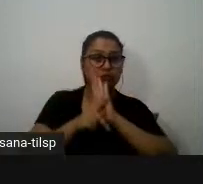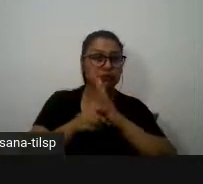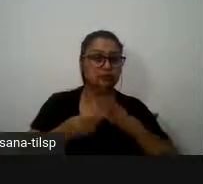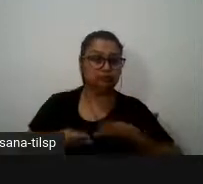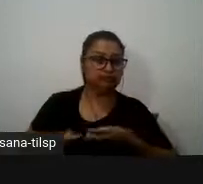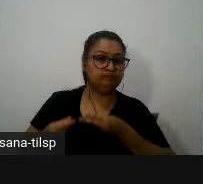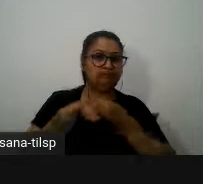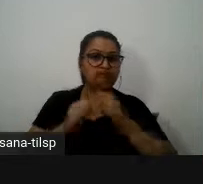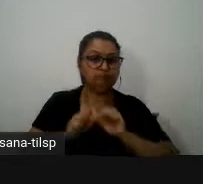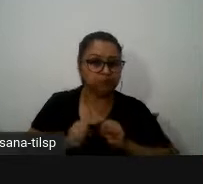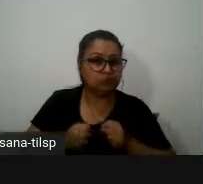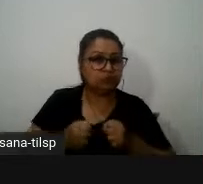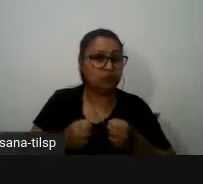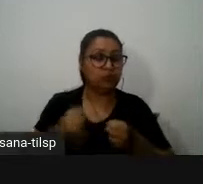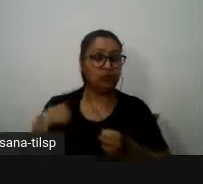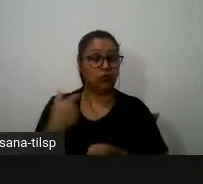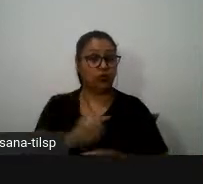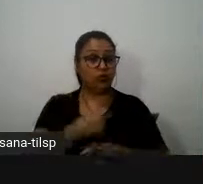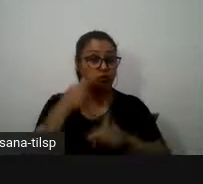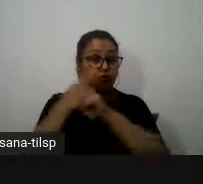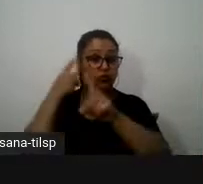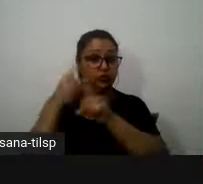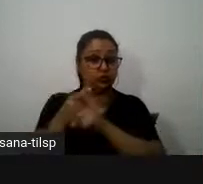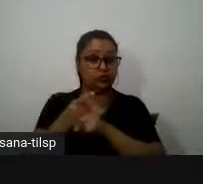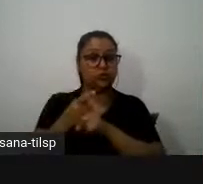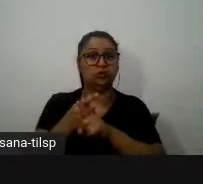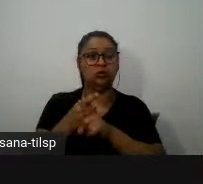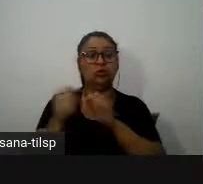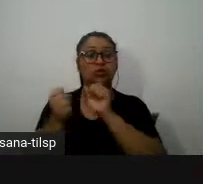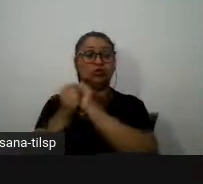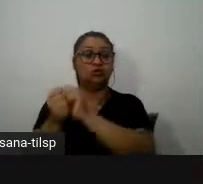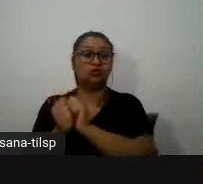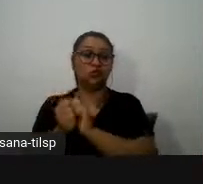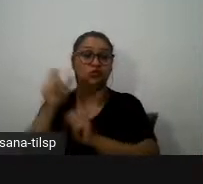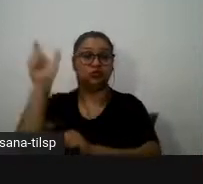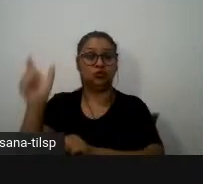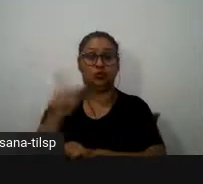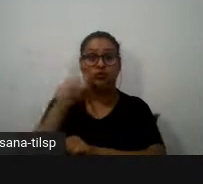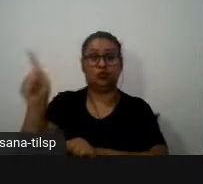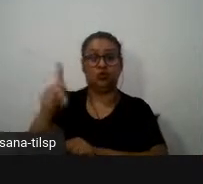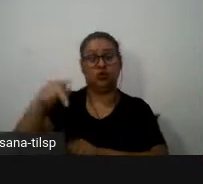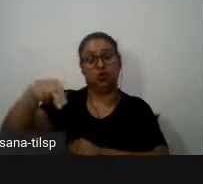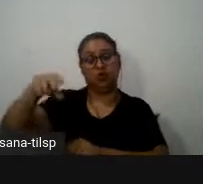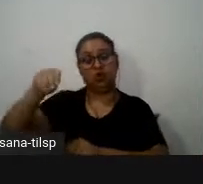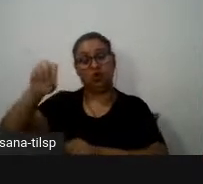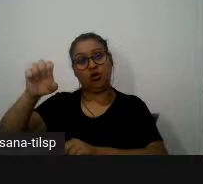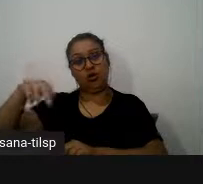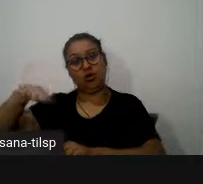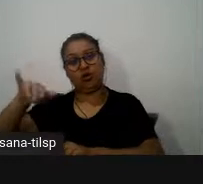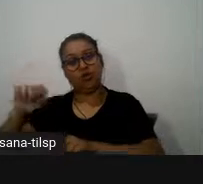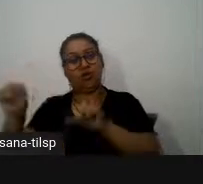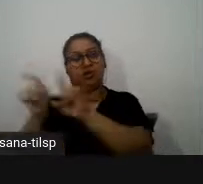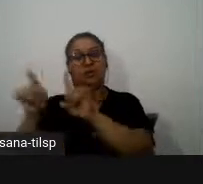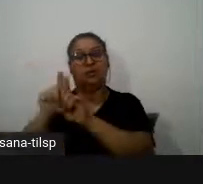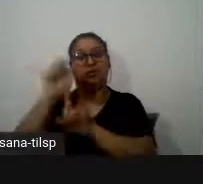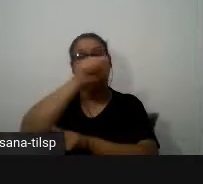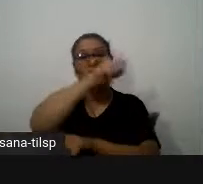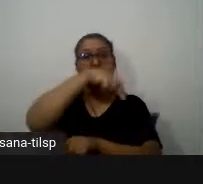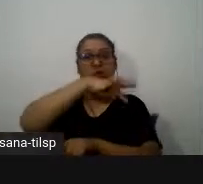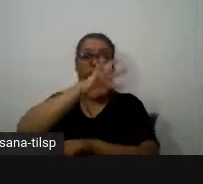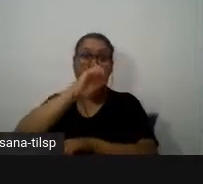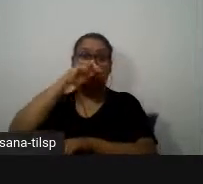o que nós procedemos não estou a falar eu e a Noêmia que também somos as organizadoras mas também a Antónia a